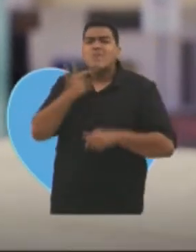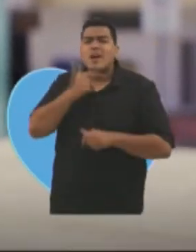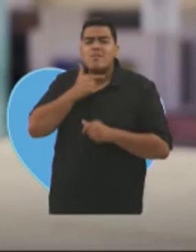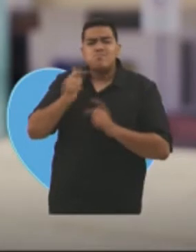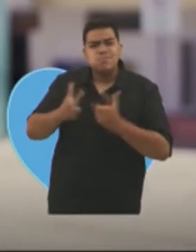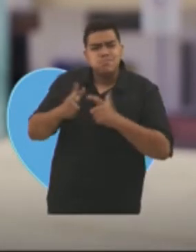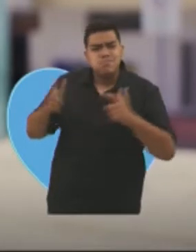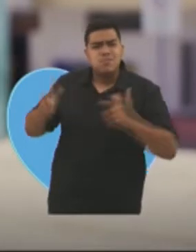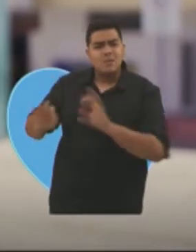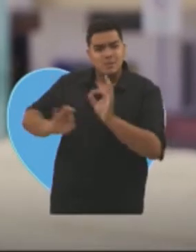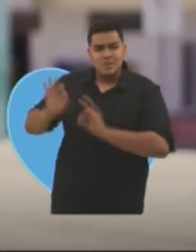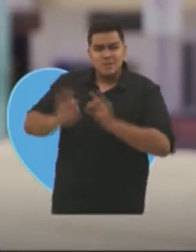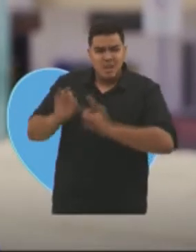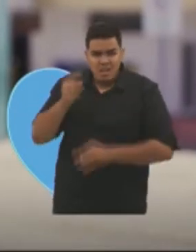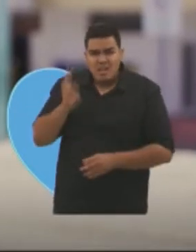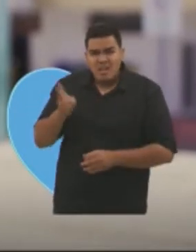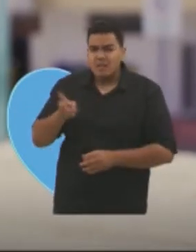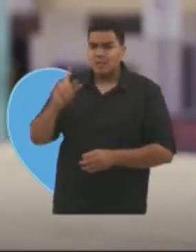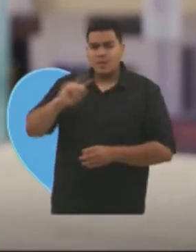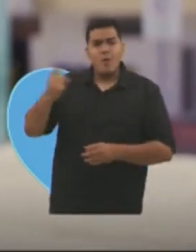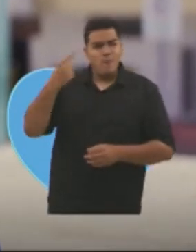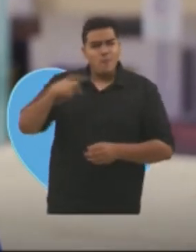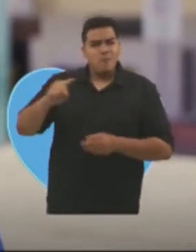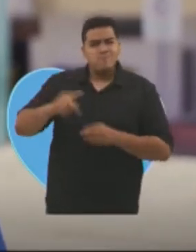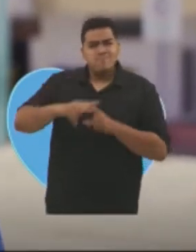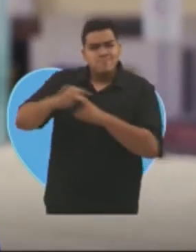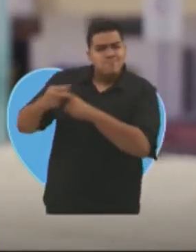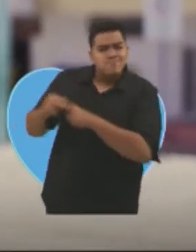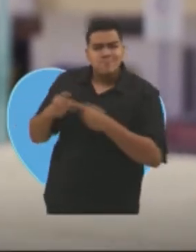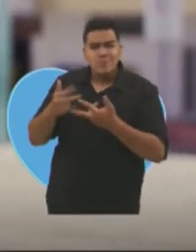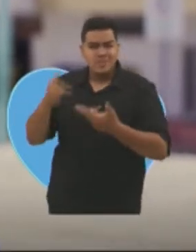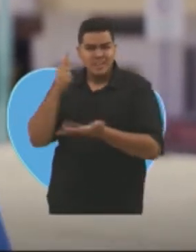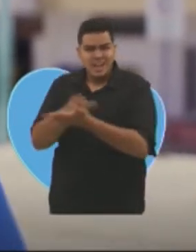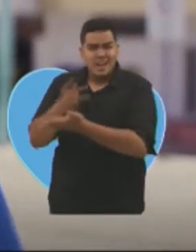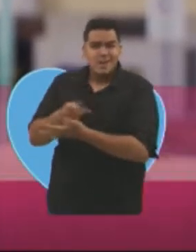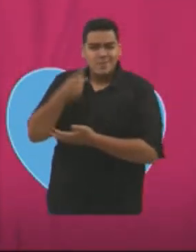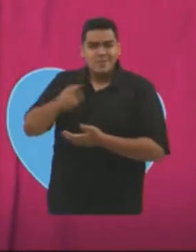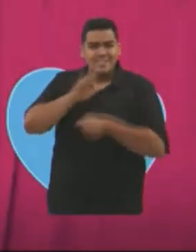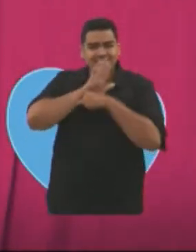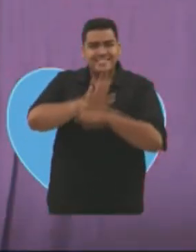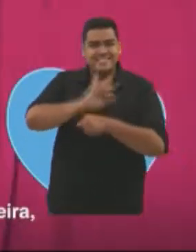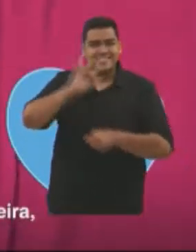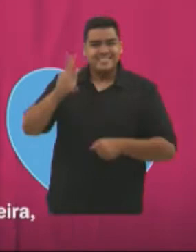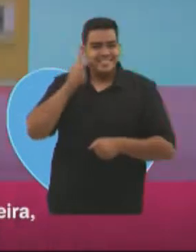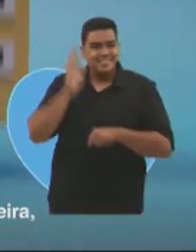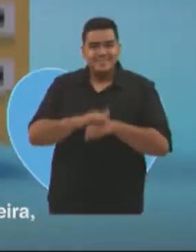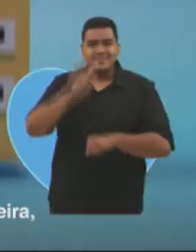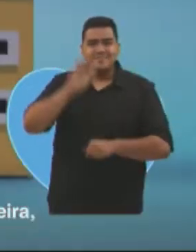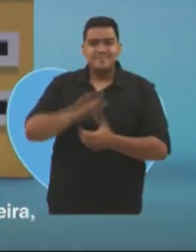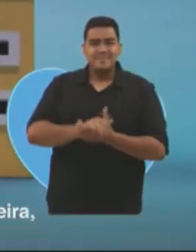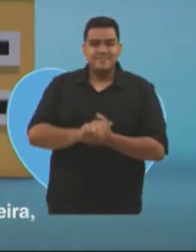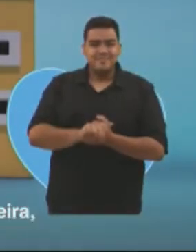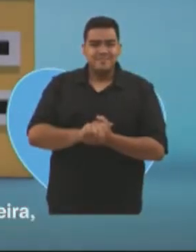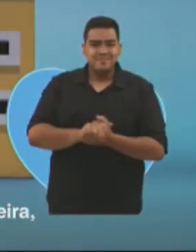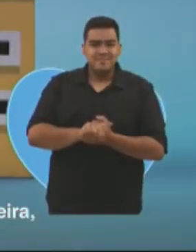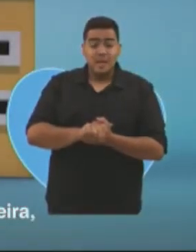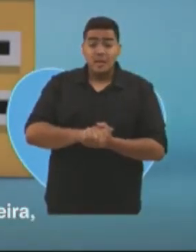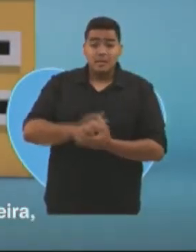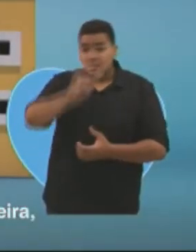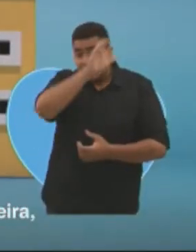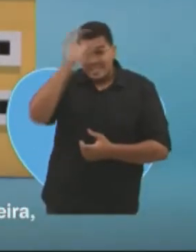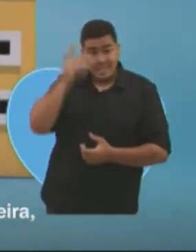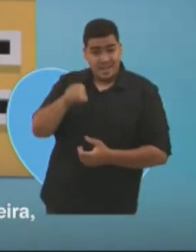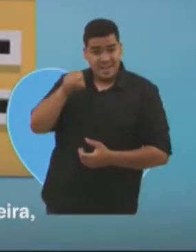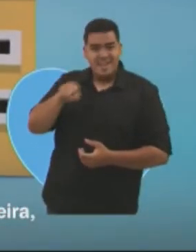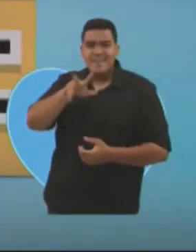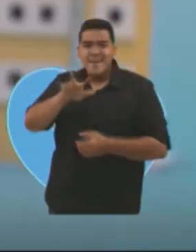para continuar assim. Eu vou consertar o que está errado e fazer muito mais por João Pessoa. Cícero vai reformar e ampliar o